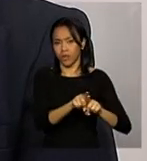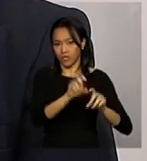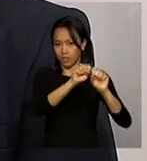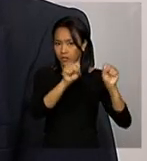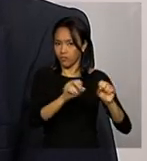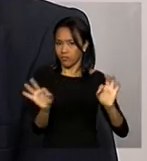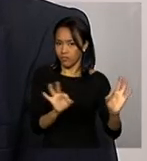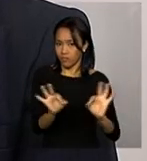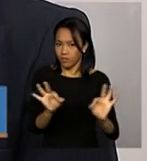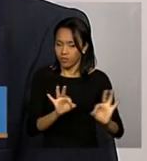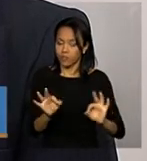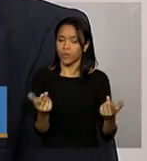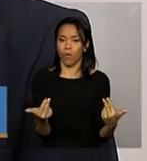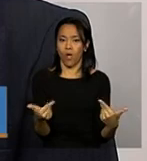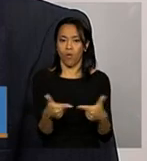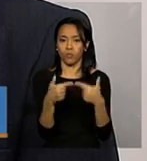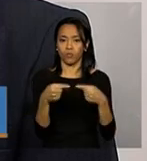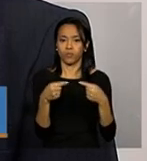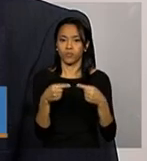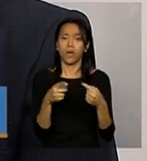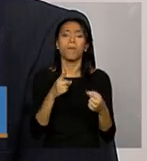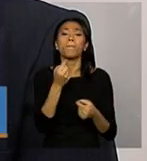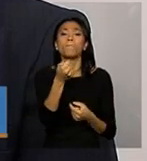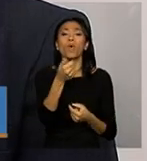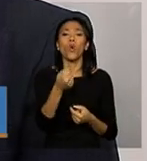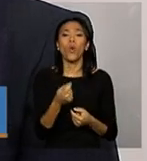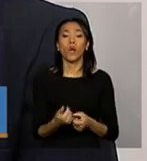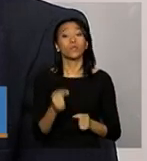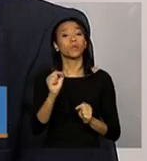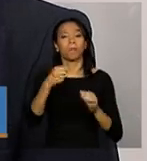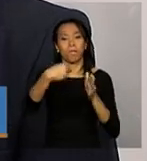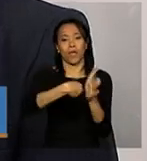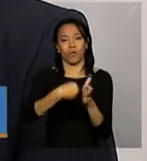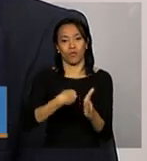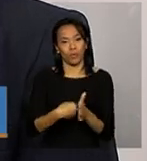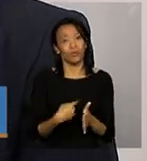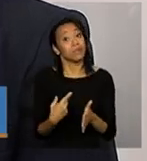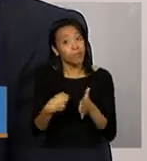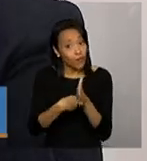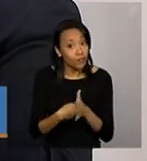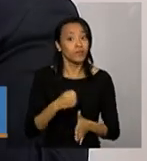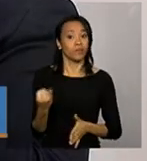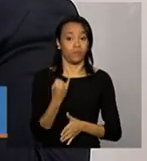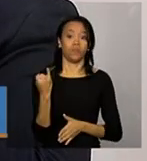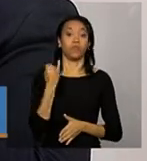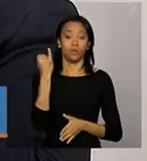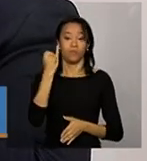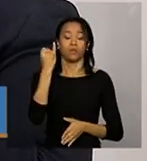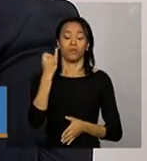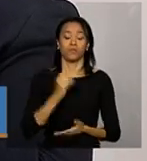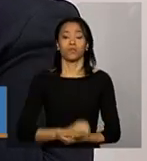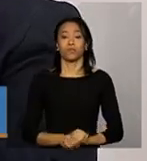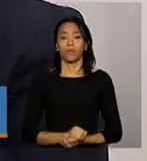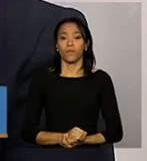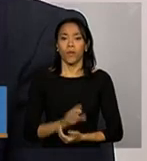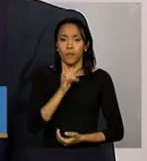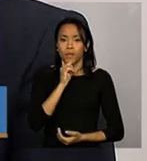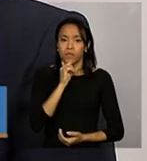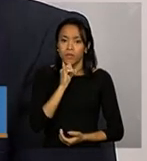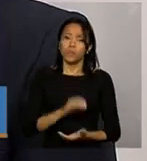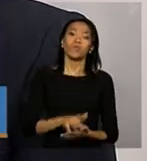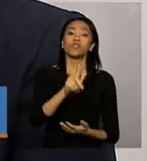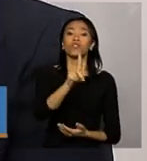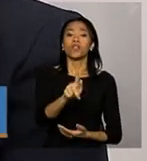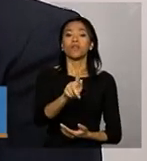tem poucas perguntas certo mas perguntas muito importantes no caso do IGD